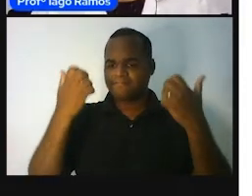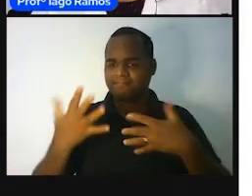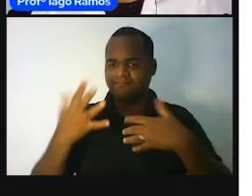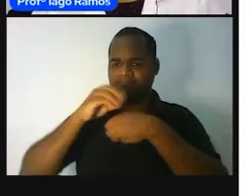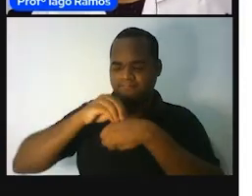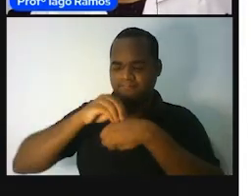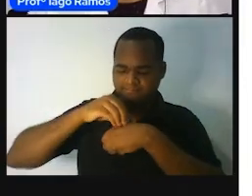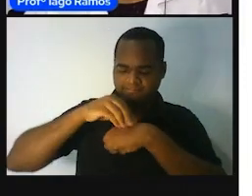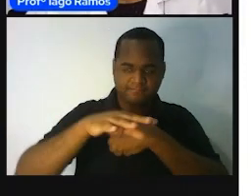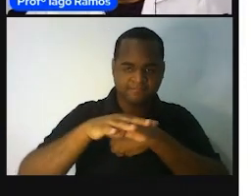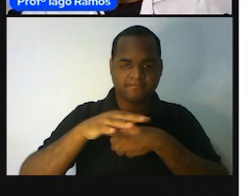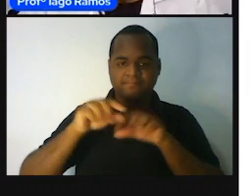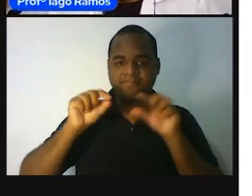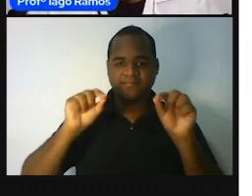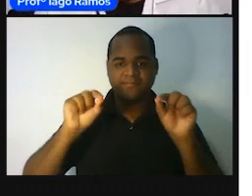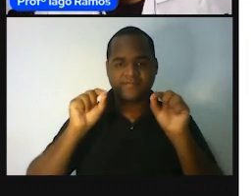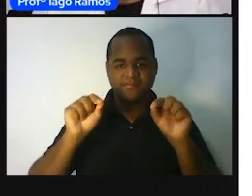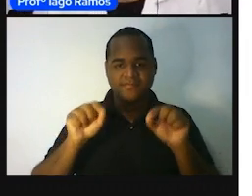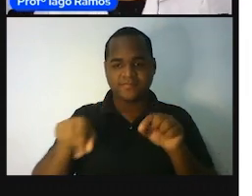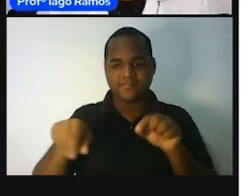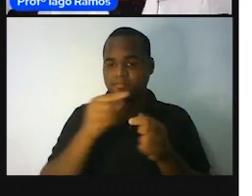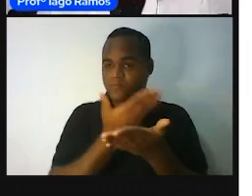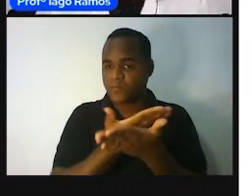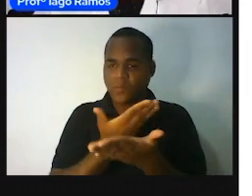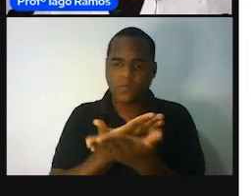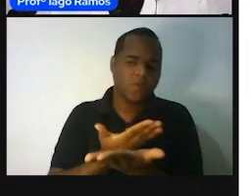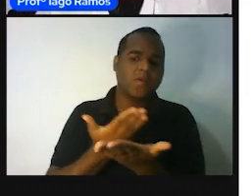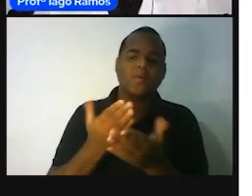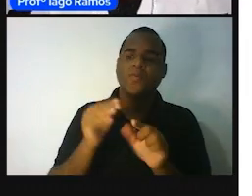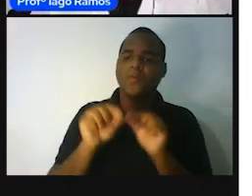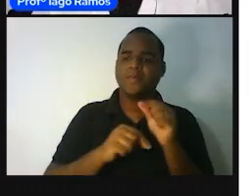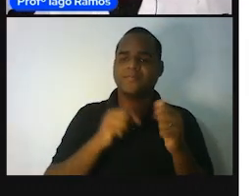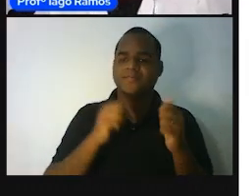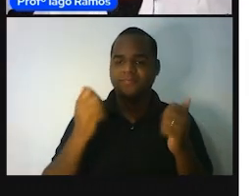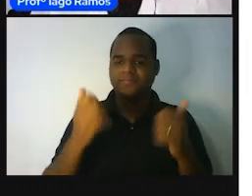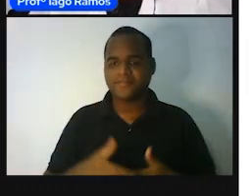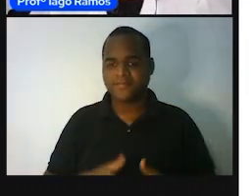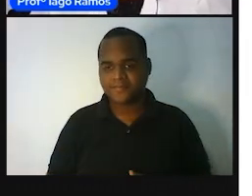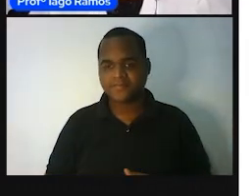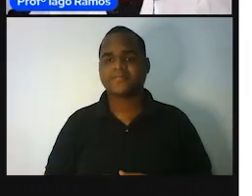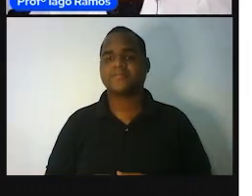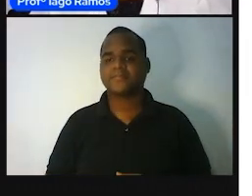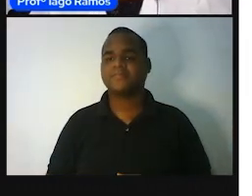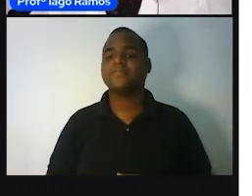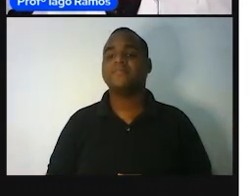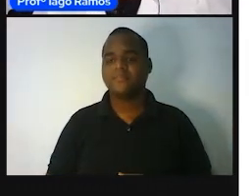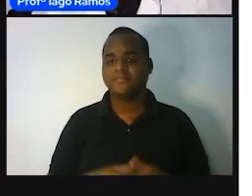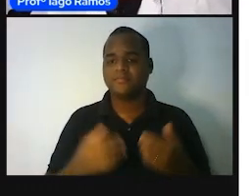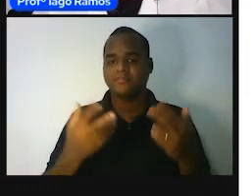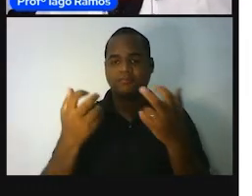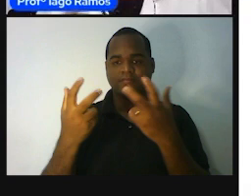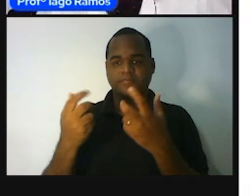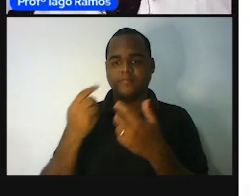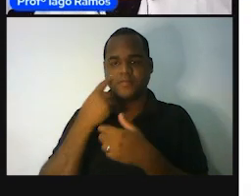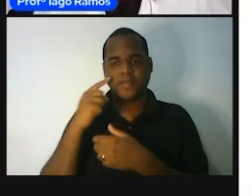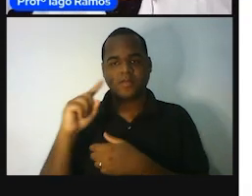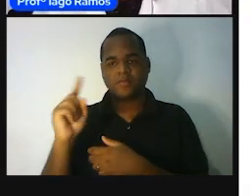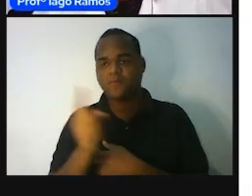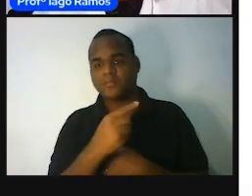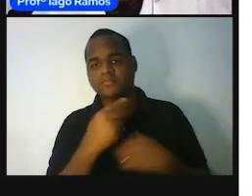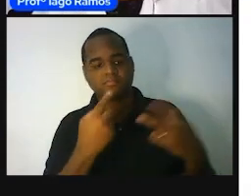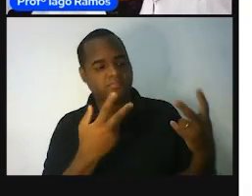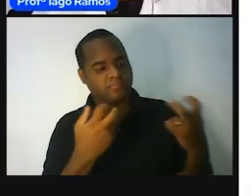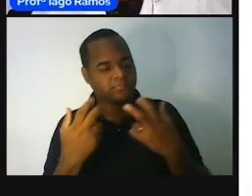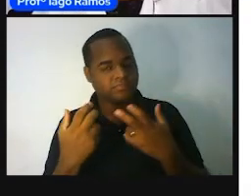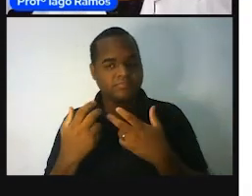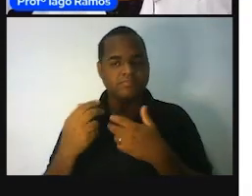para você, carisma, ministrante, carisma, estudante, e você se comece a perceber tudo aquilo que está